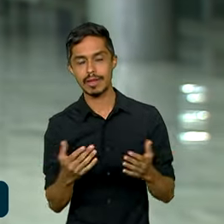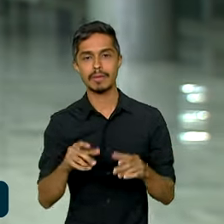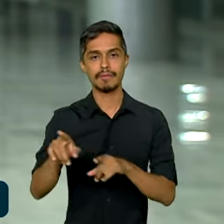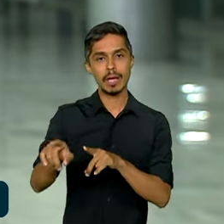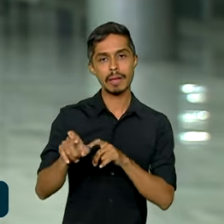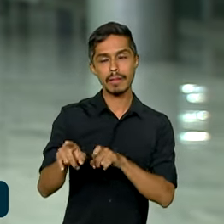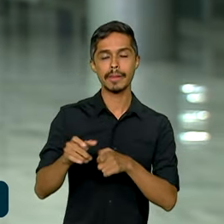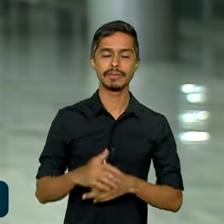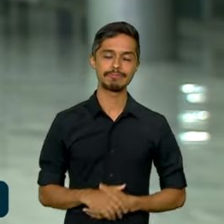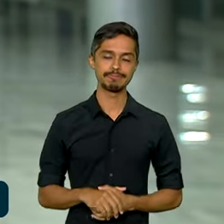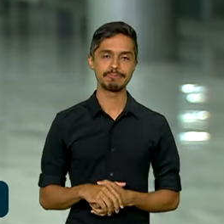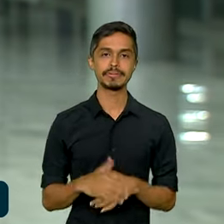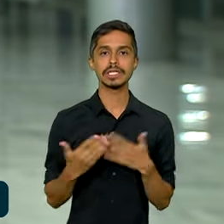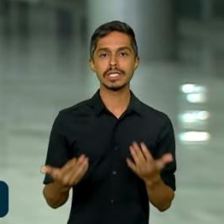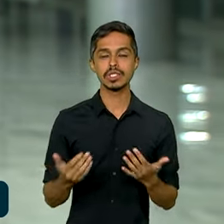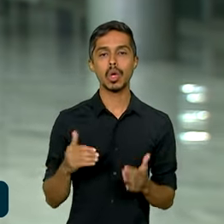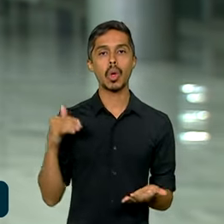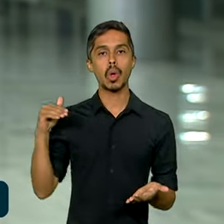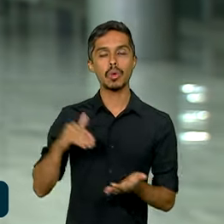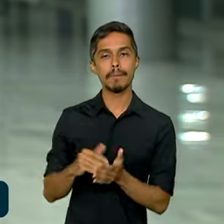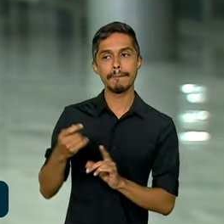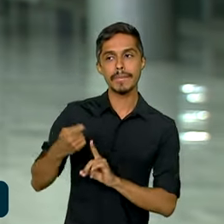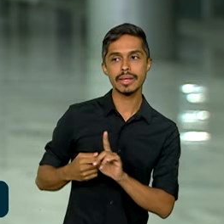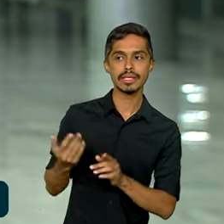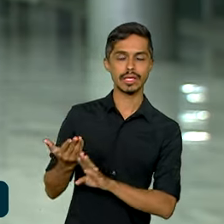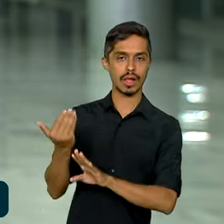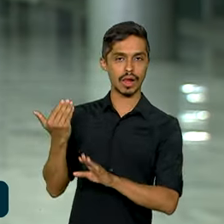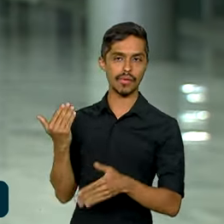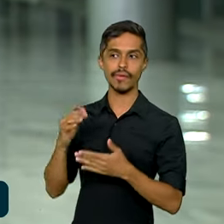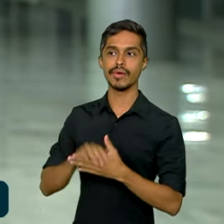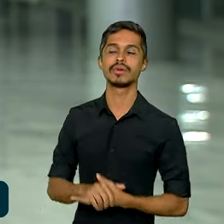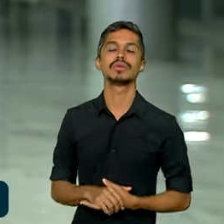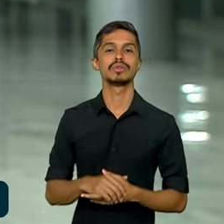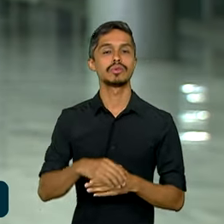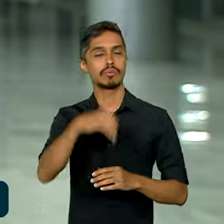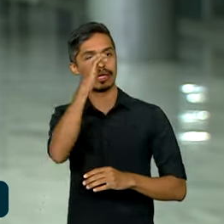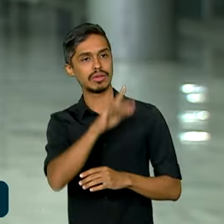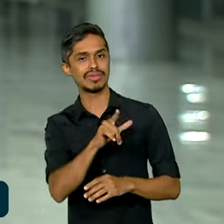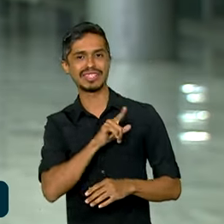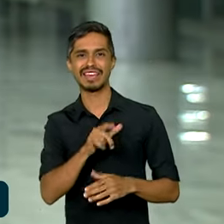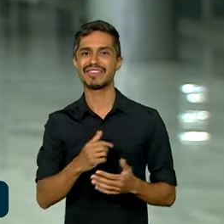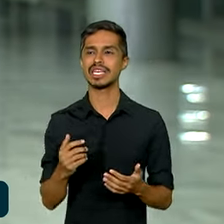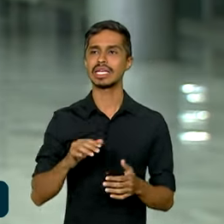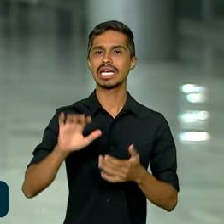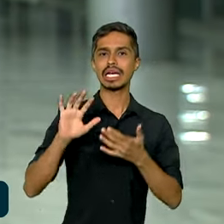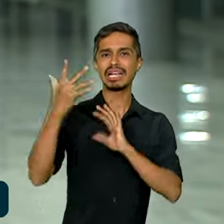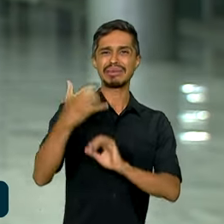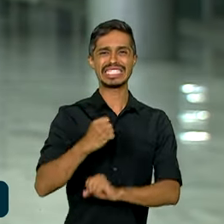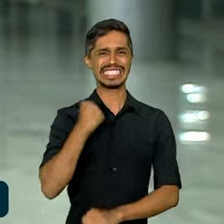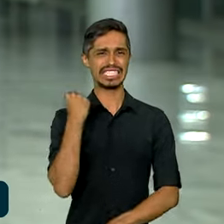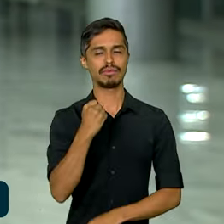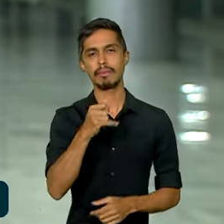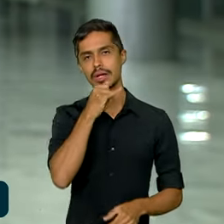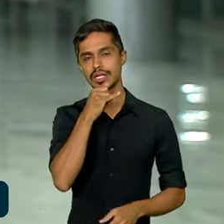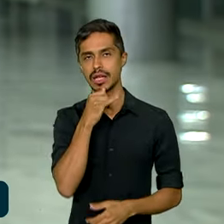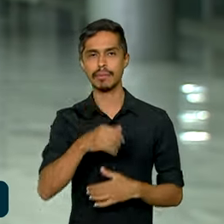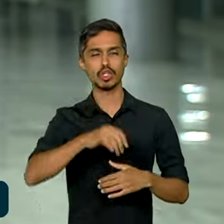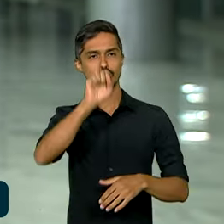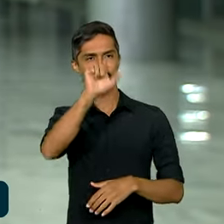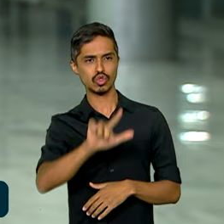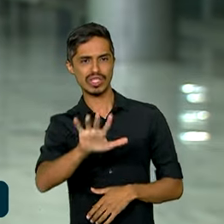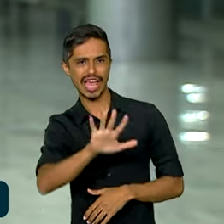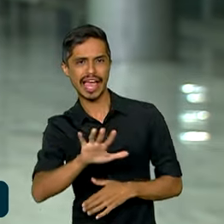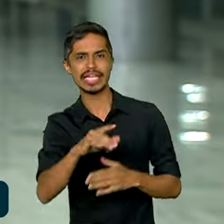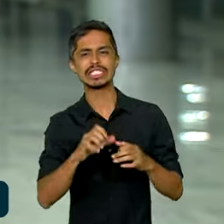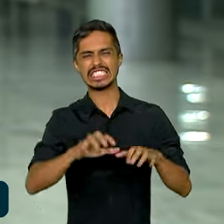agropecuária. E, nos últimos meses, o Brasil atravessou episódios extremos, como ondas de calor no sudeste,